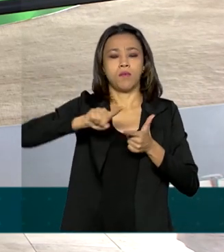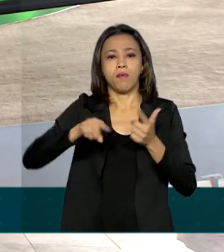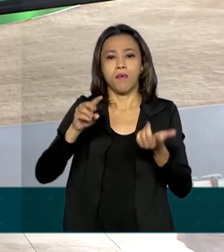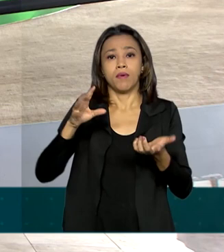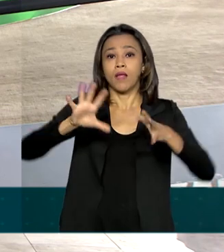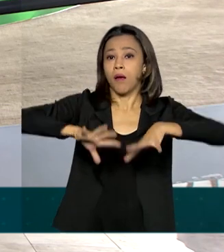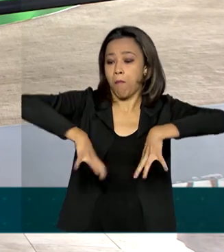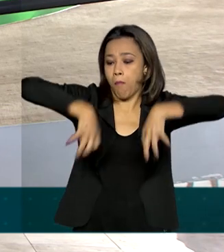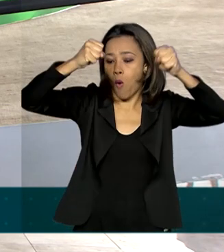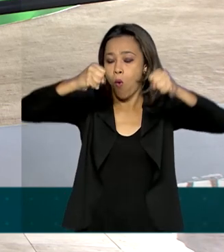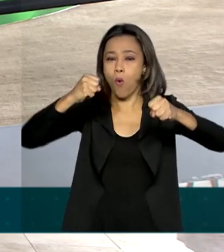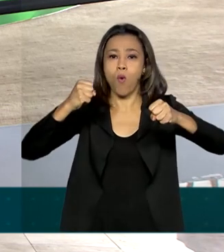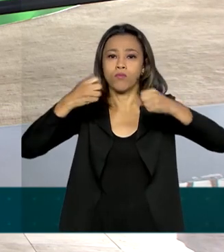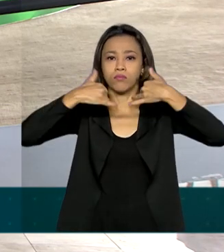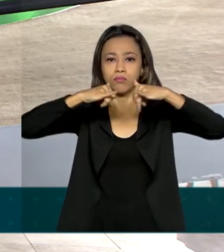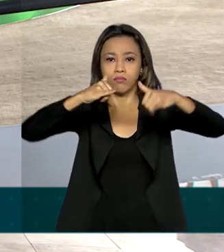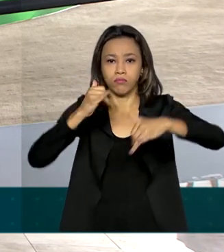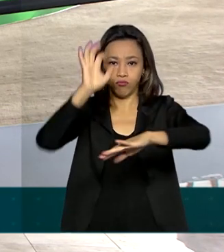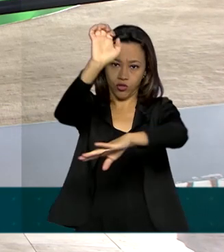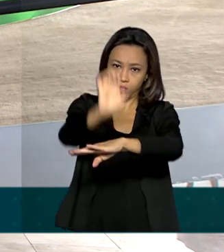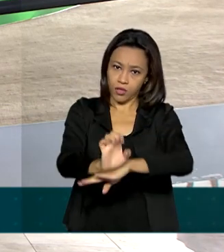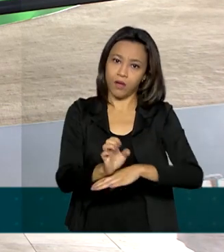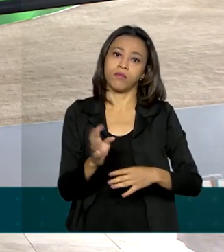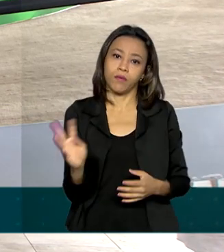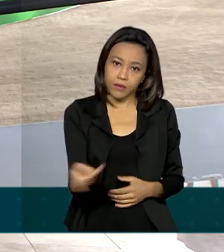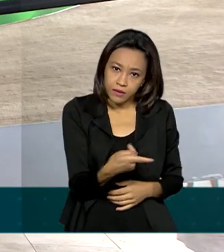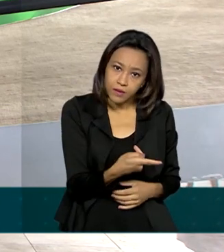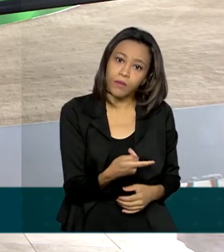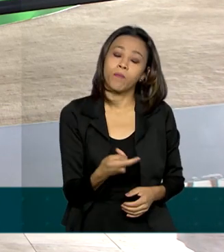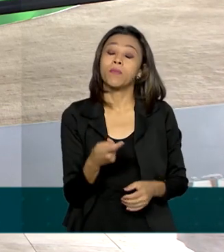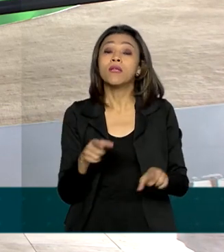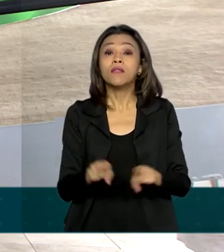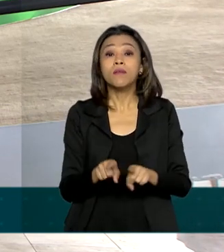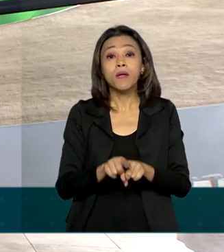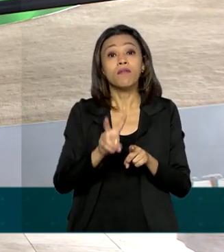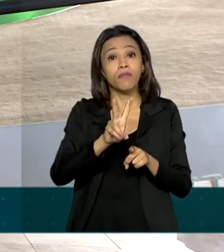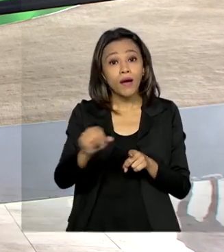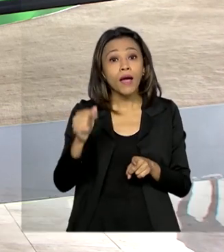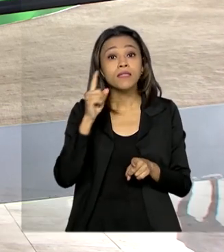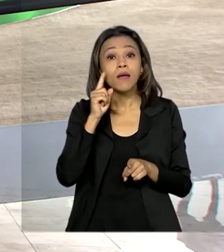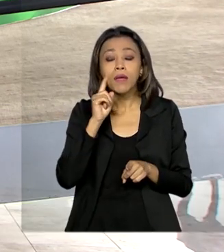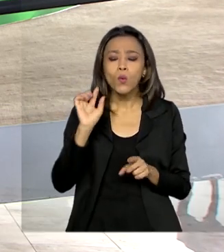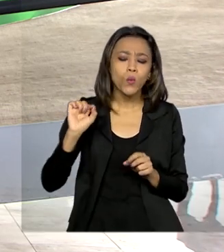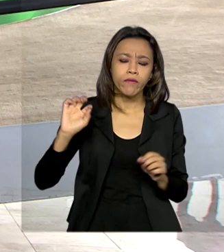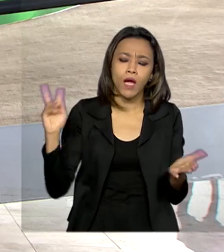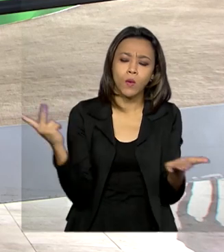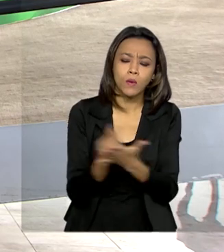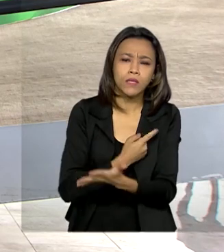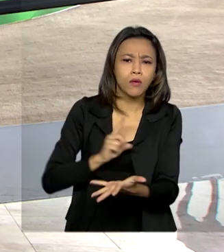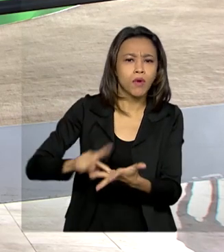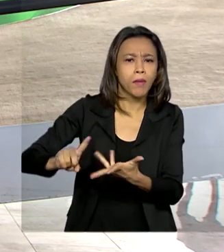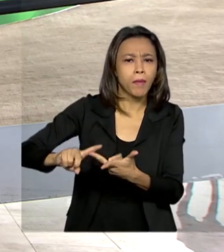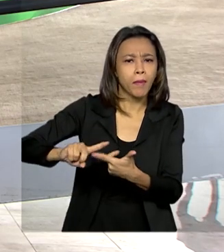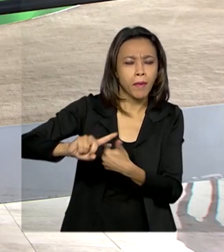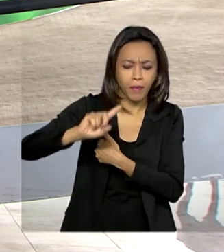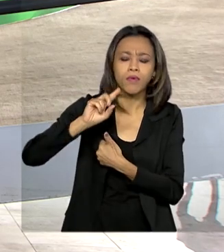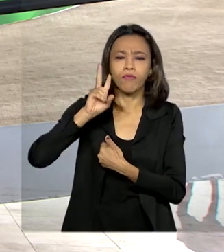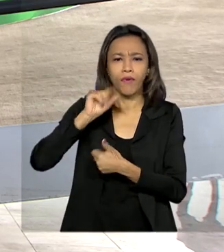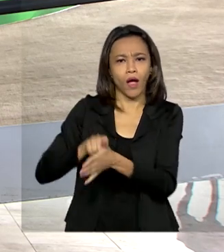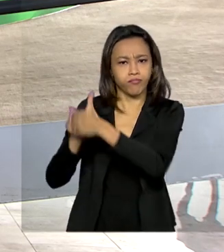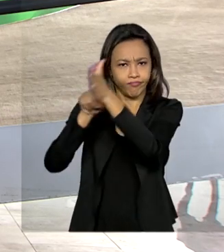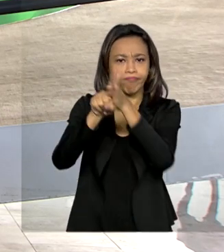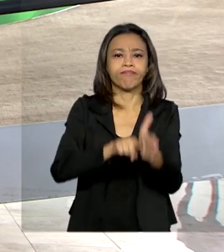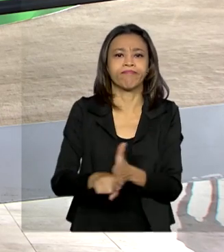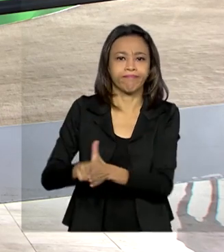provocada pelo incêndio. Mas também comunicou que serão adotadas as providências para apurar as responsabilidades. e